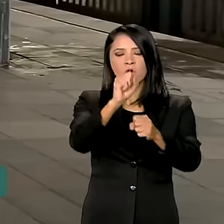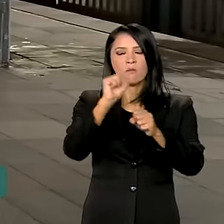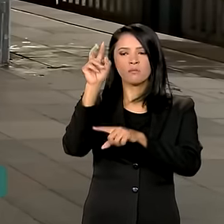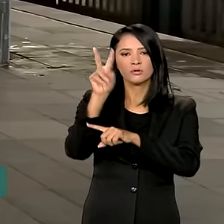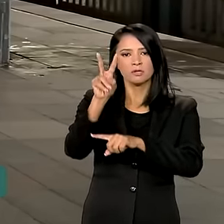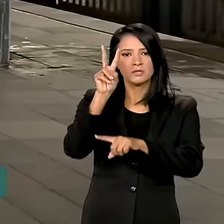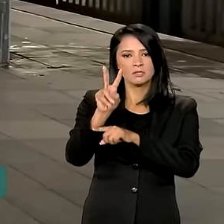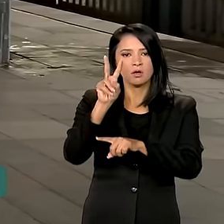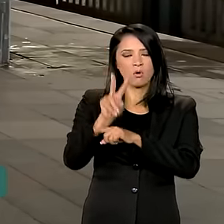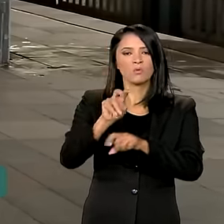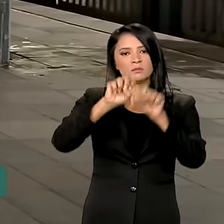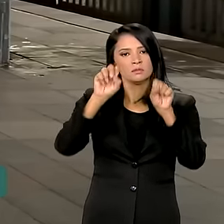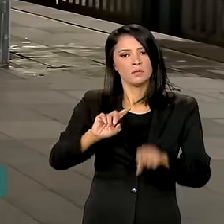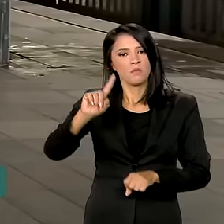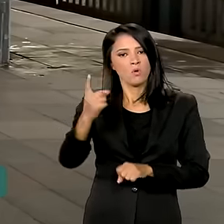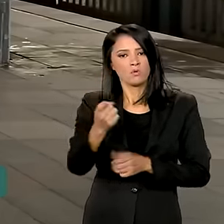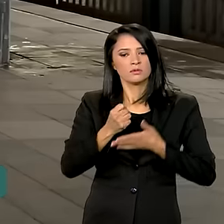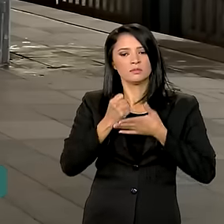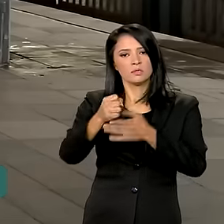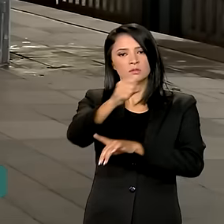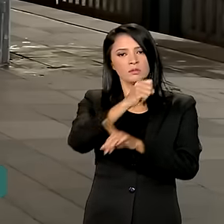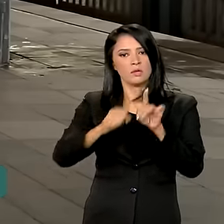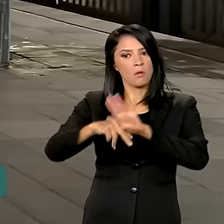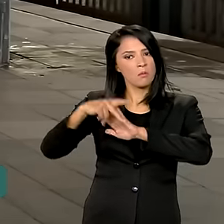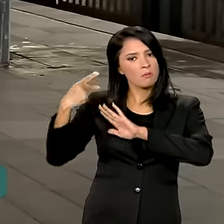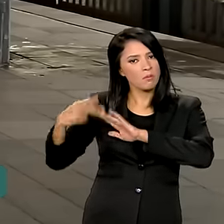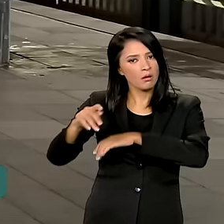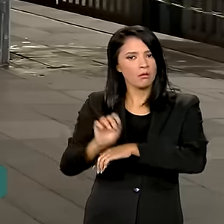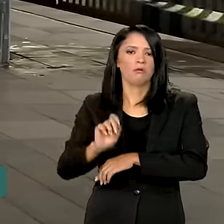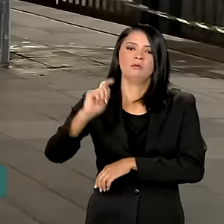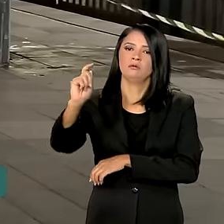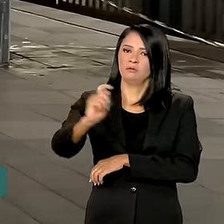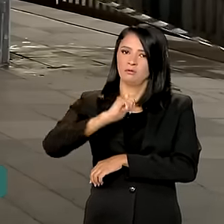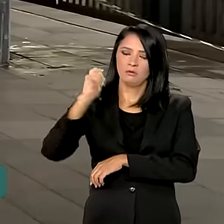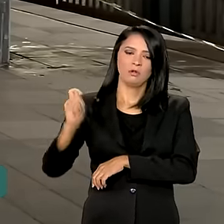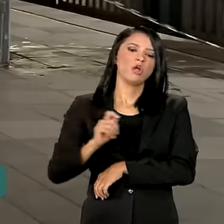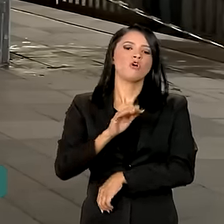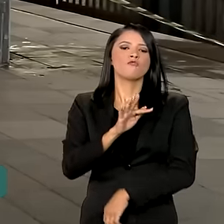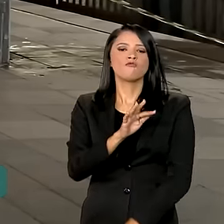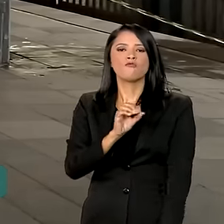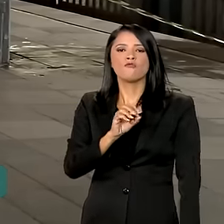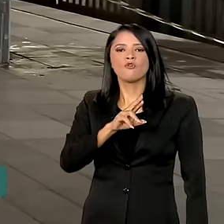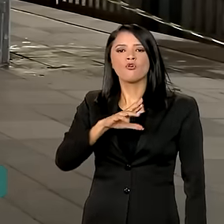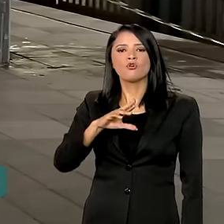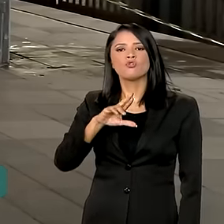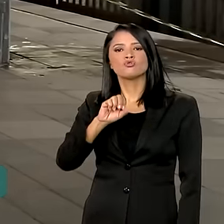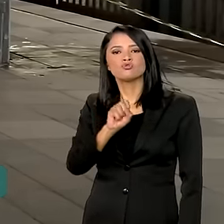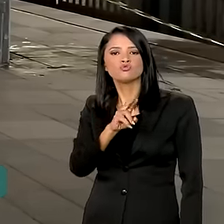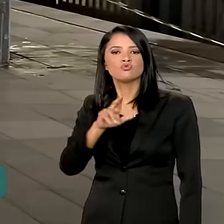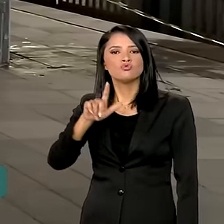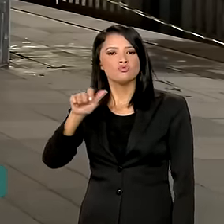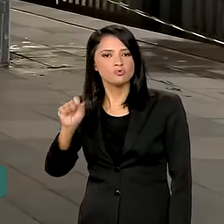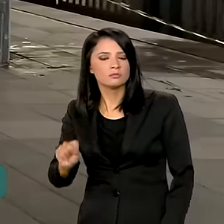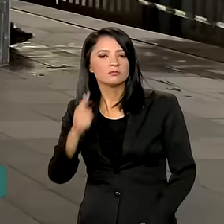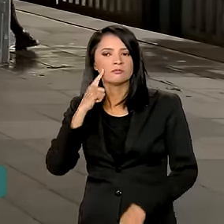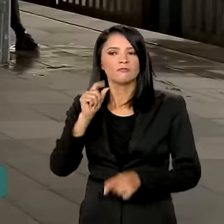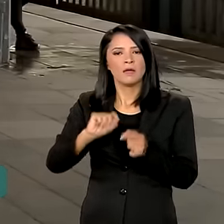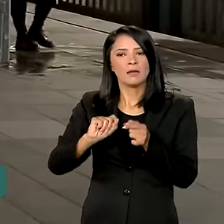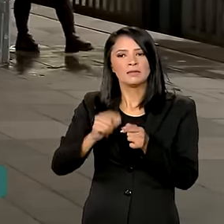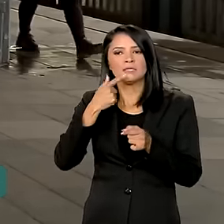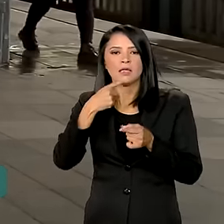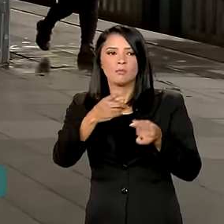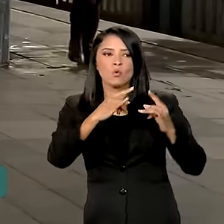Sistema Único de Assistência Social para o Rio Grande do Sul. O For Suas vai coordenar as ações emergenciais como oferta de